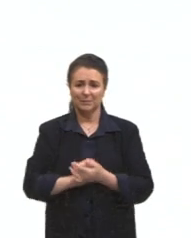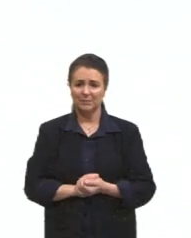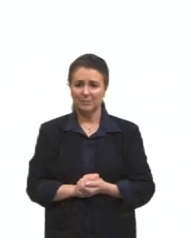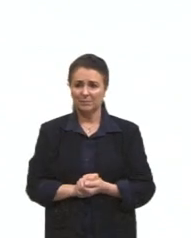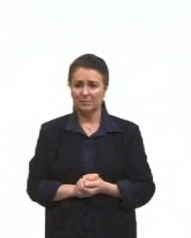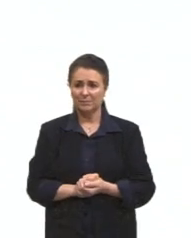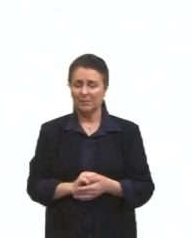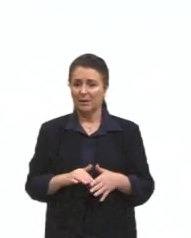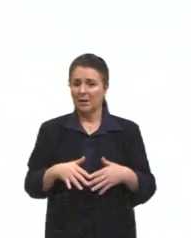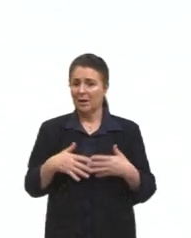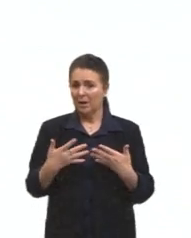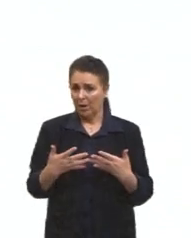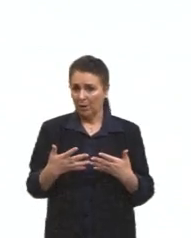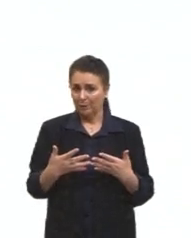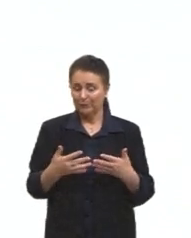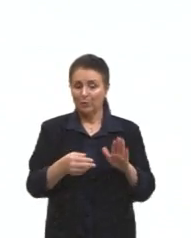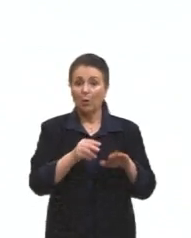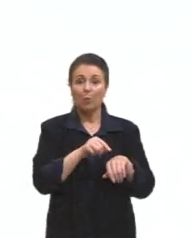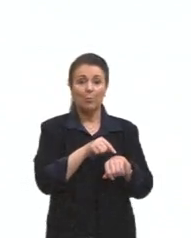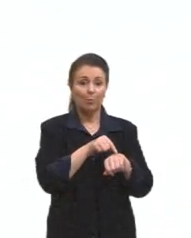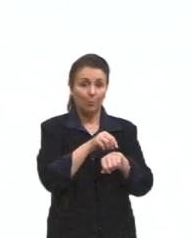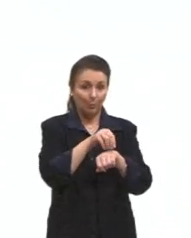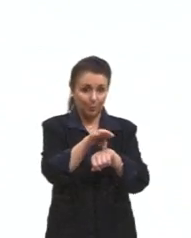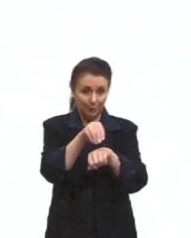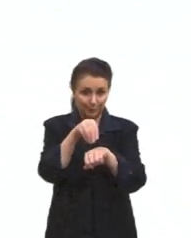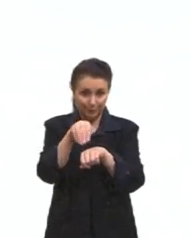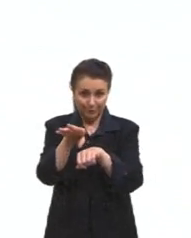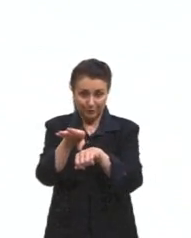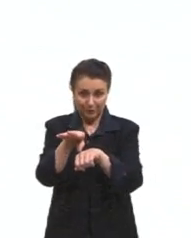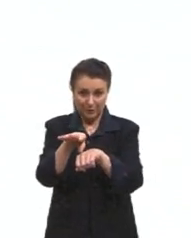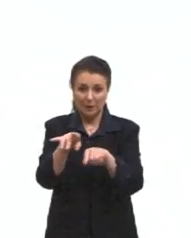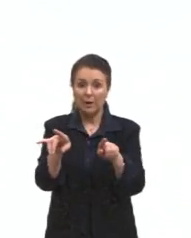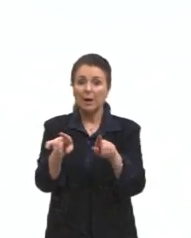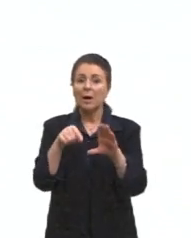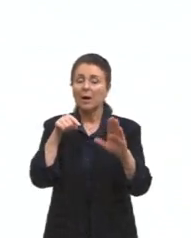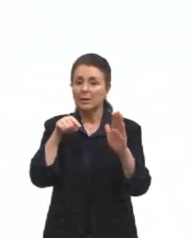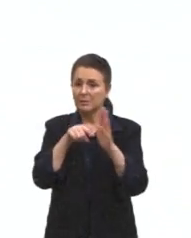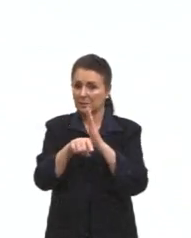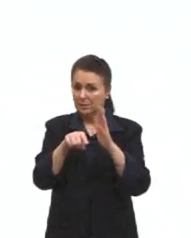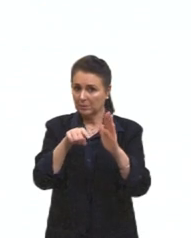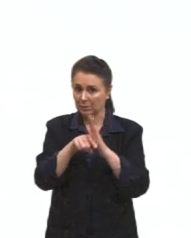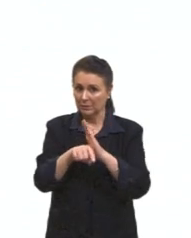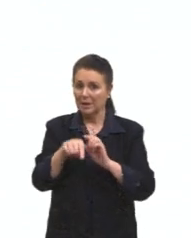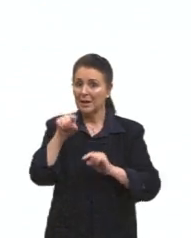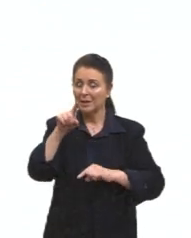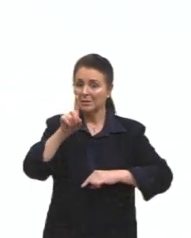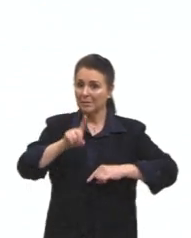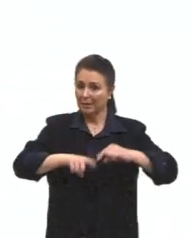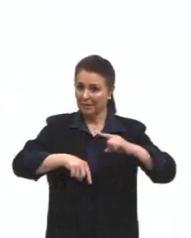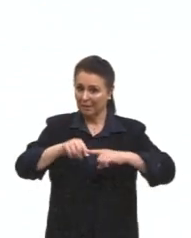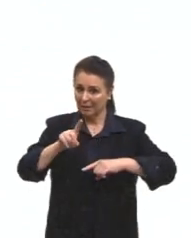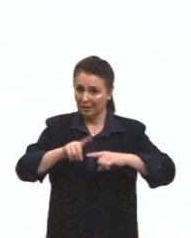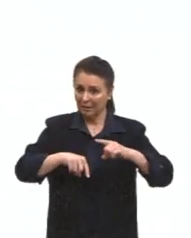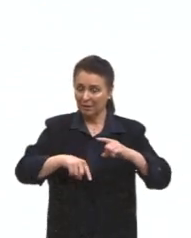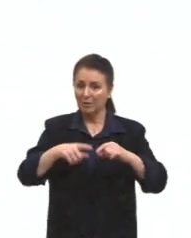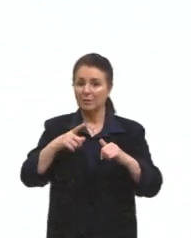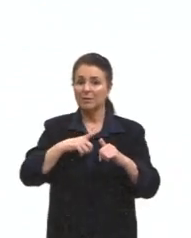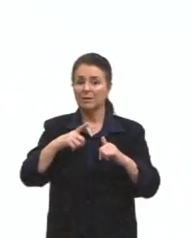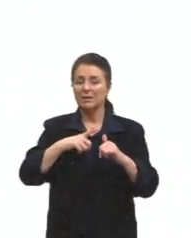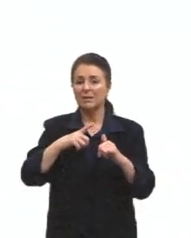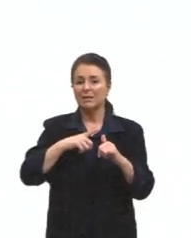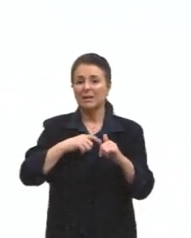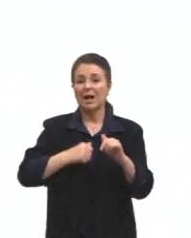Assim, eu vou deixar pra vocês, então, as mesmas questões. Mas vocês sabem que esse material, ele vai lá pro Classroom.